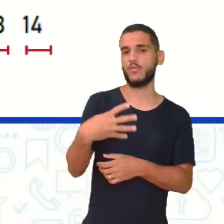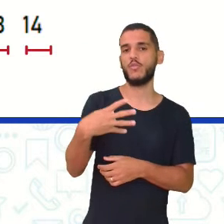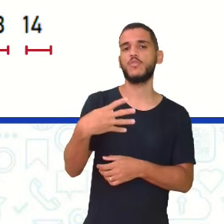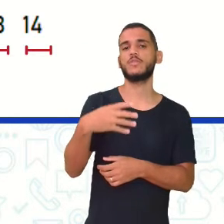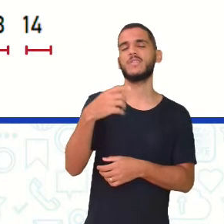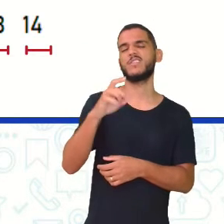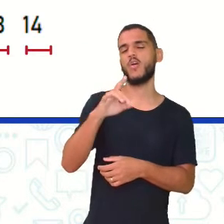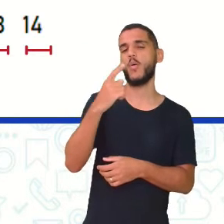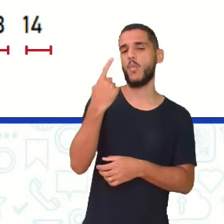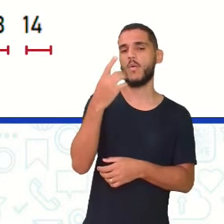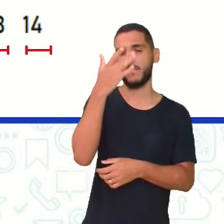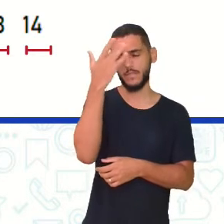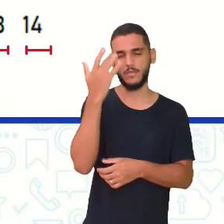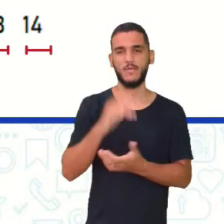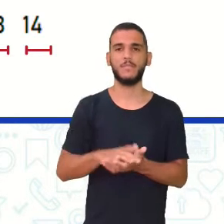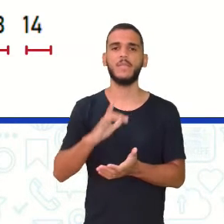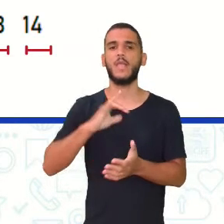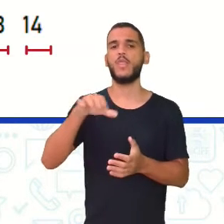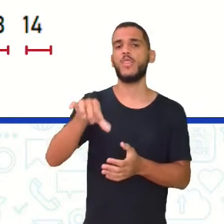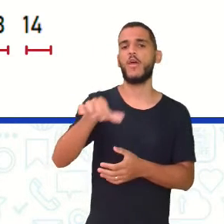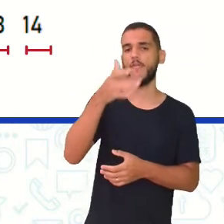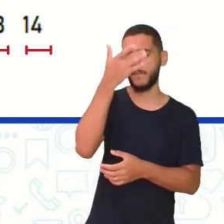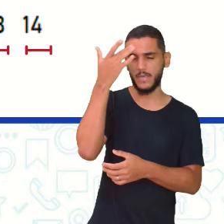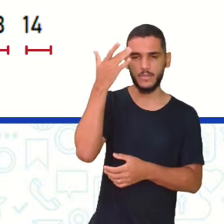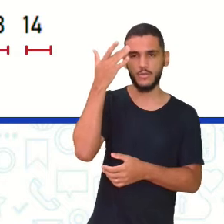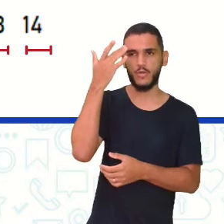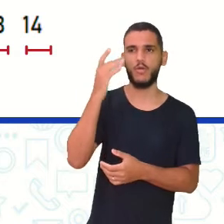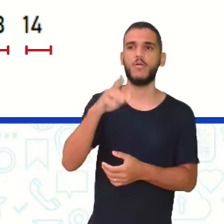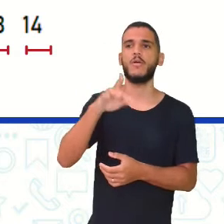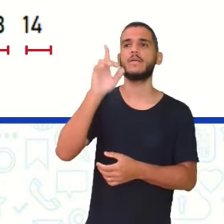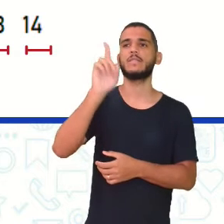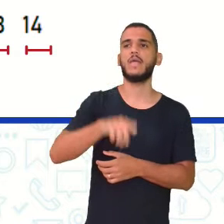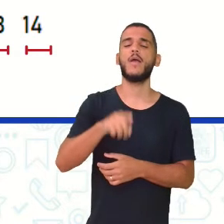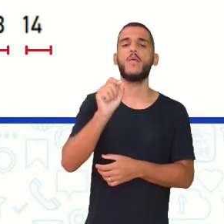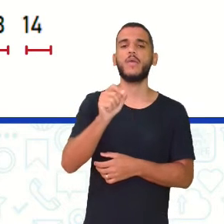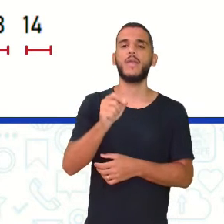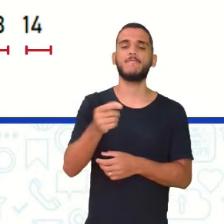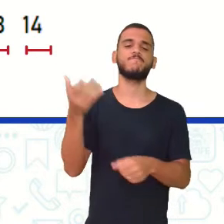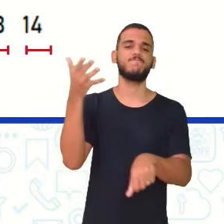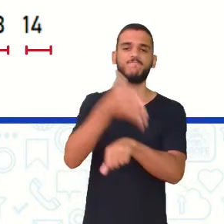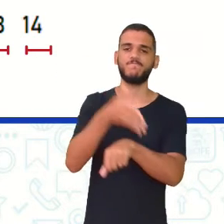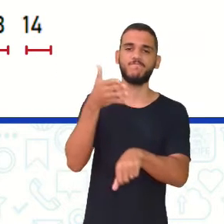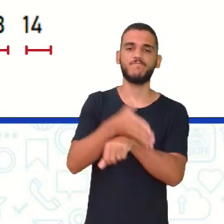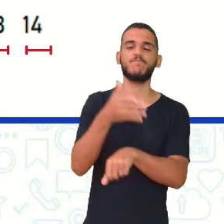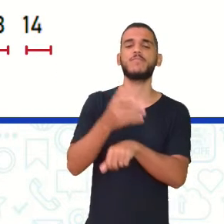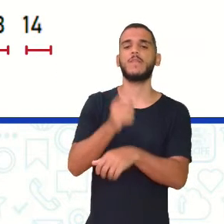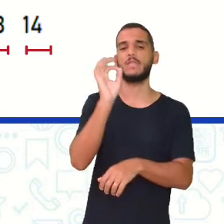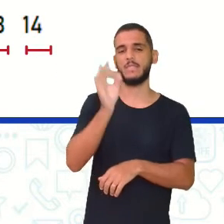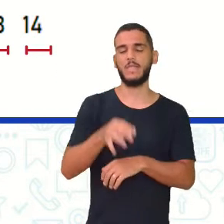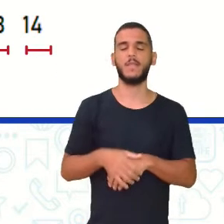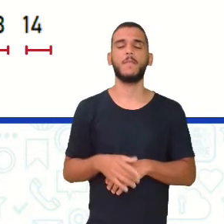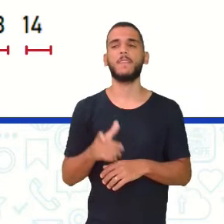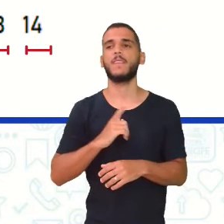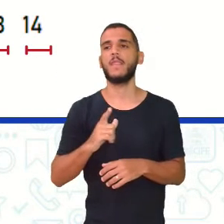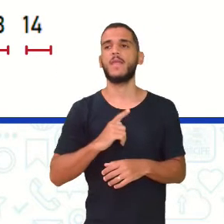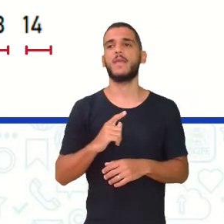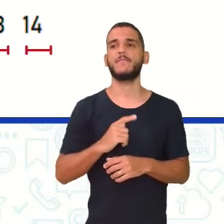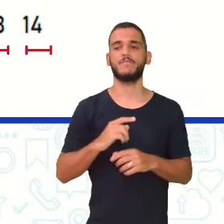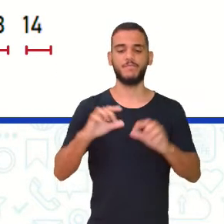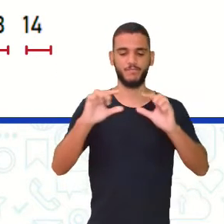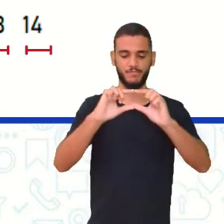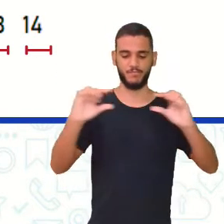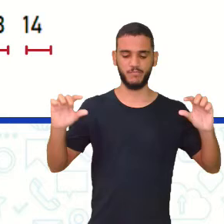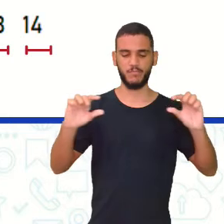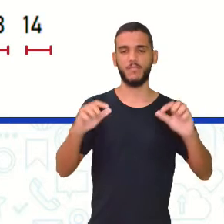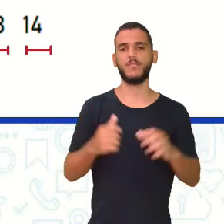Ao todo Eu tenho 9 pessoas Que é chamada Frequência absoluta E aí eu botei embaixo 11 11